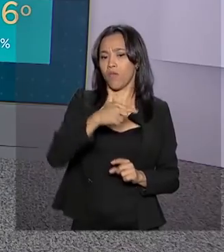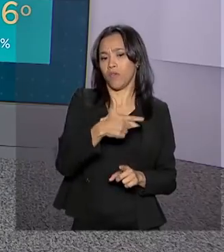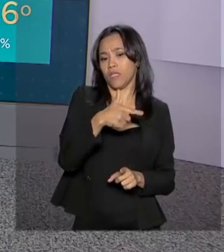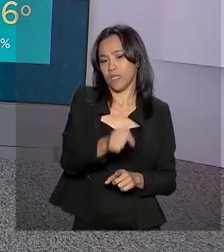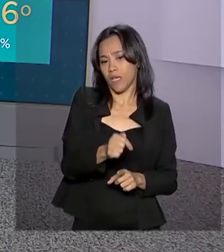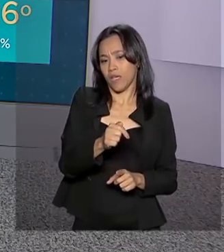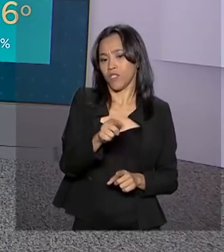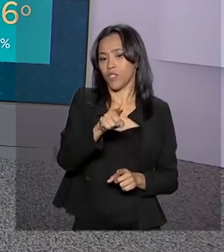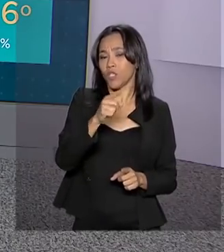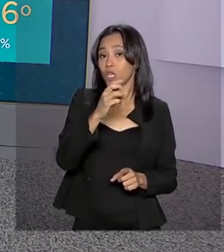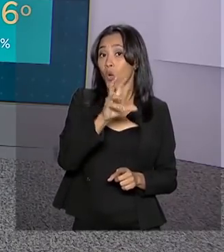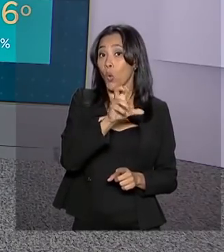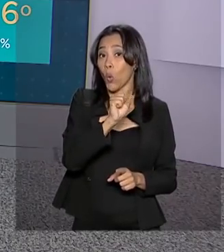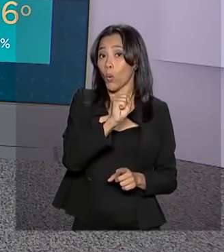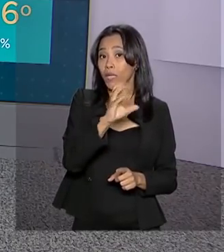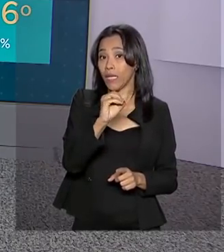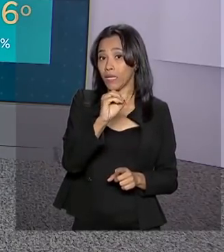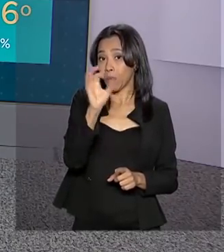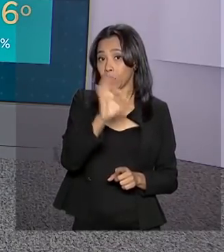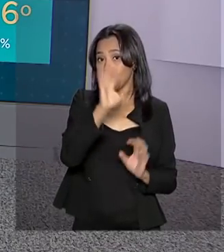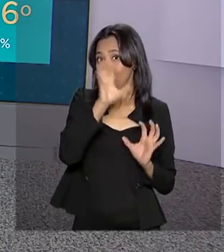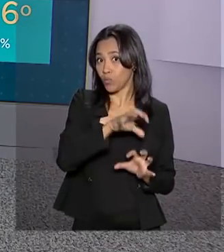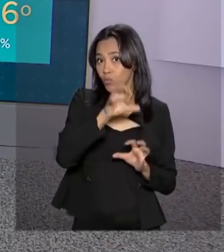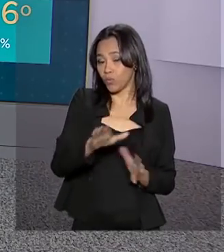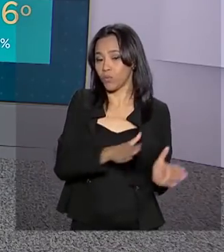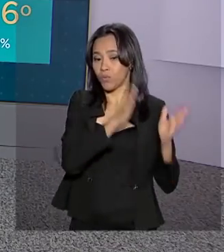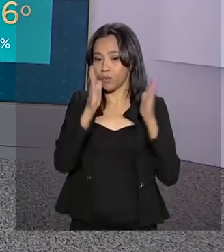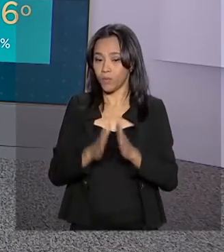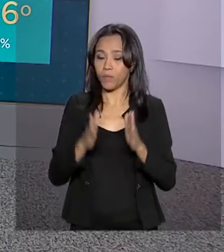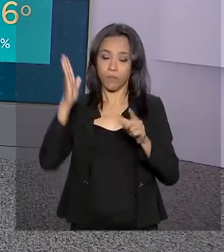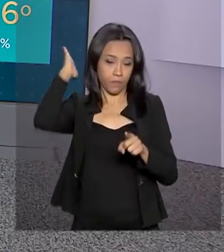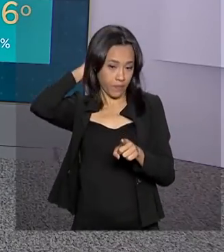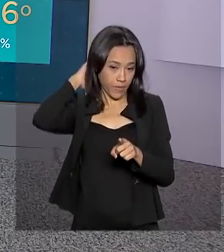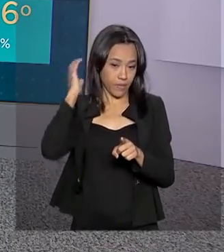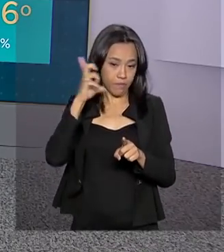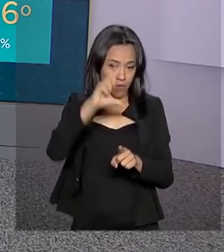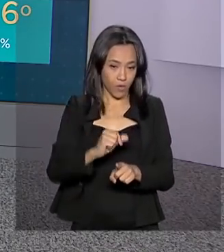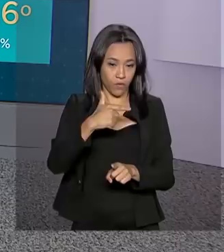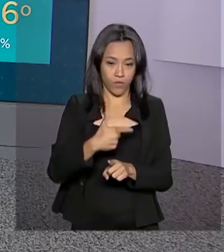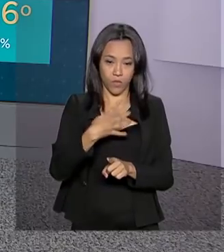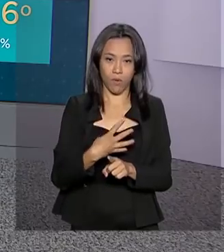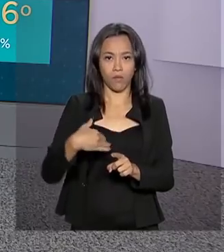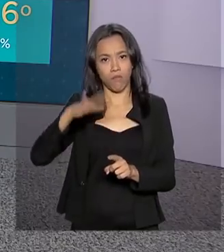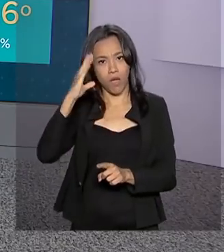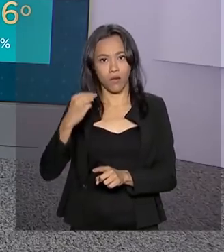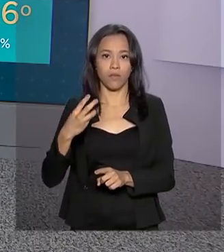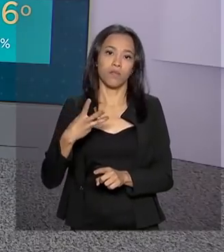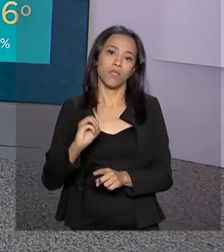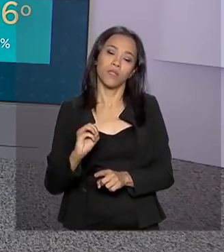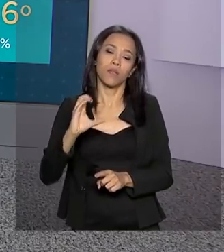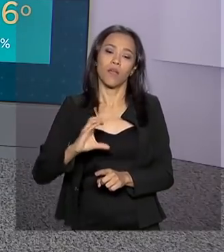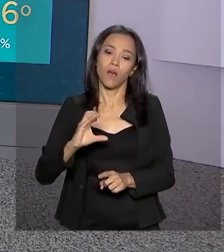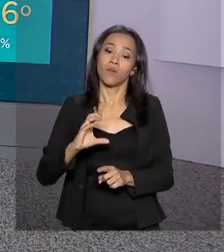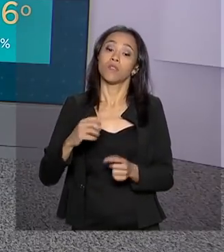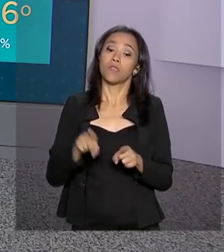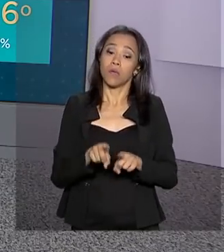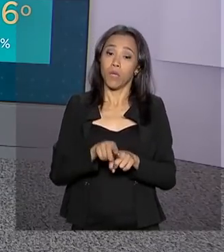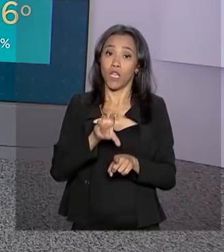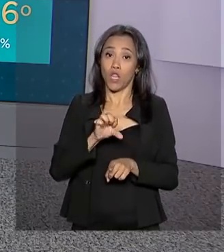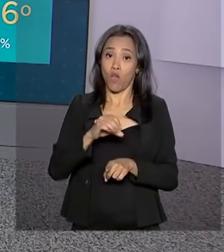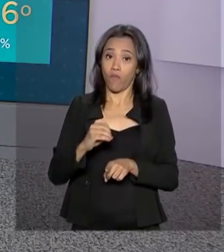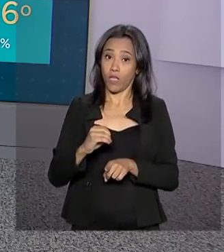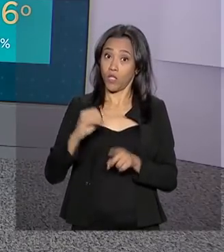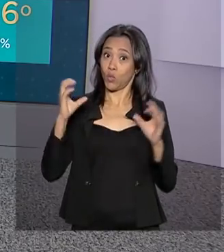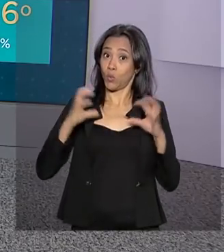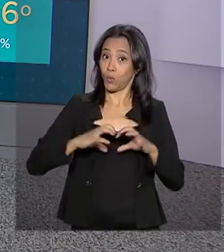graus, 80% de possibilidade de chuva. Belém, mínima de 24, máxima de 30 graus, 90% de possibilidade de